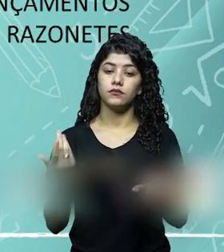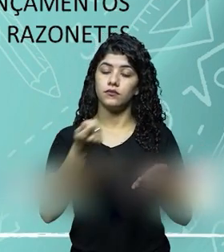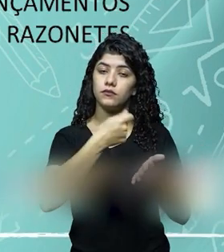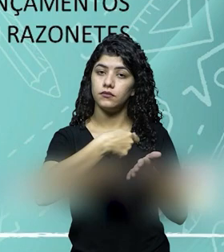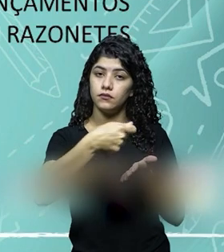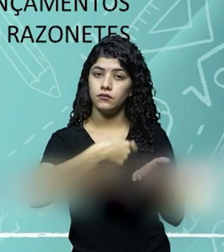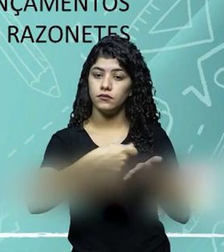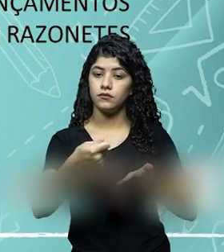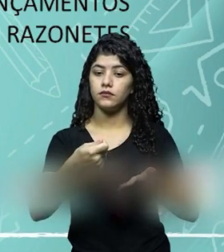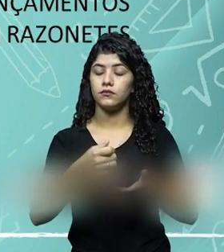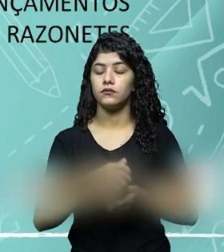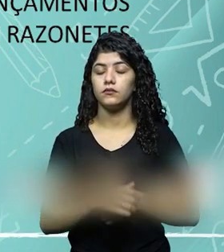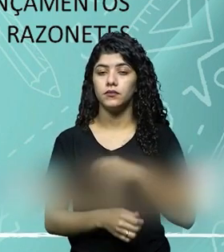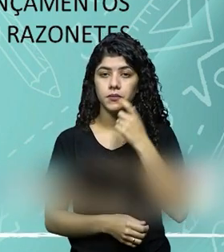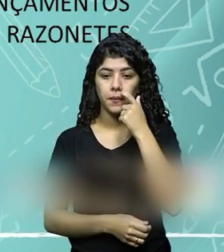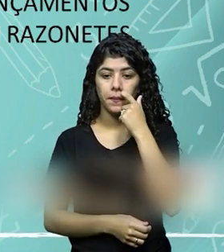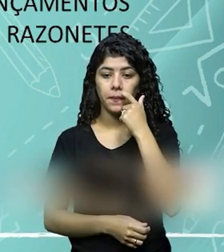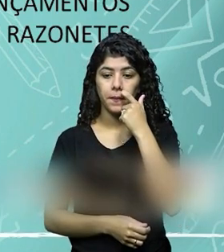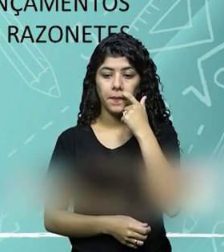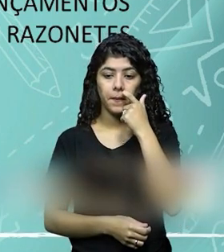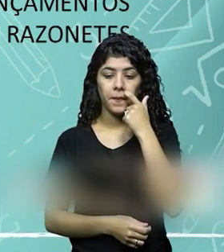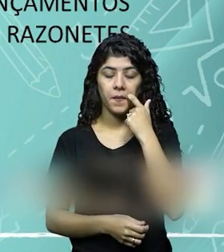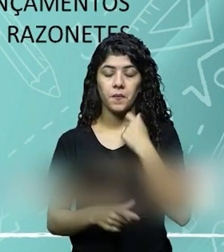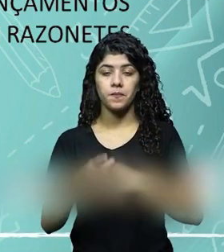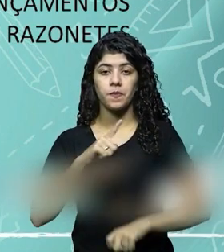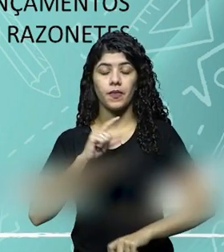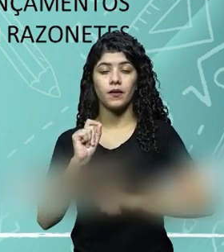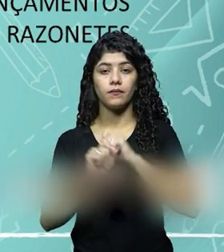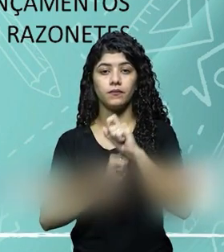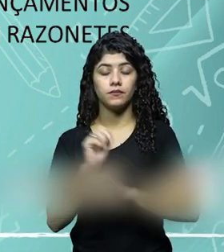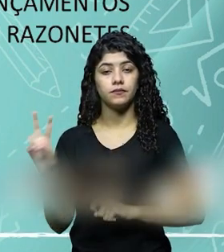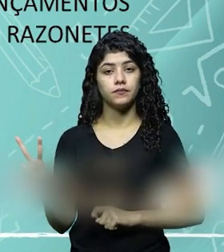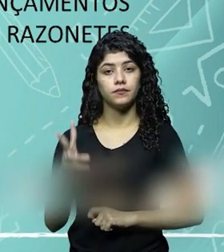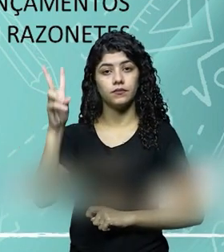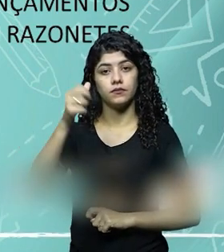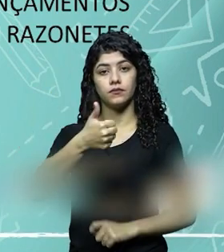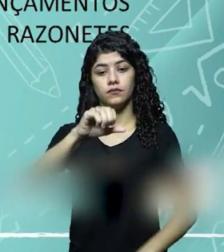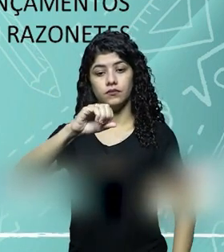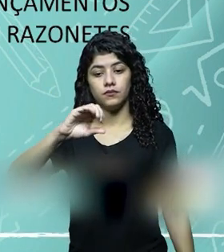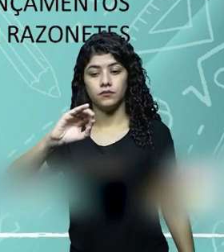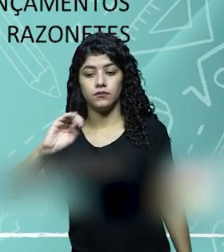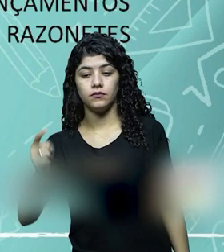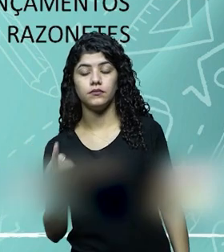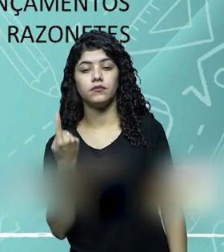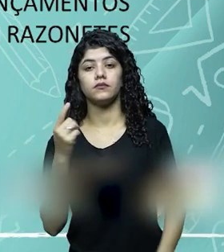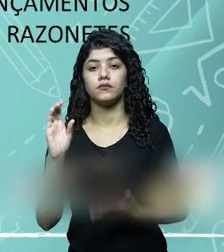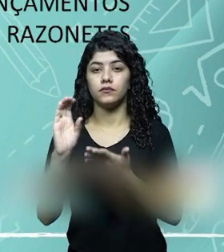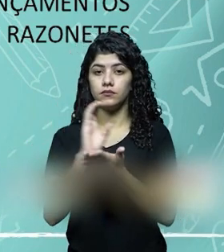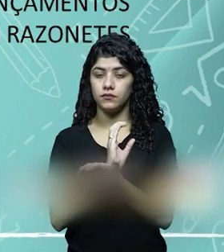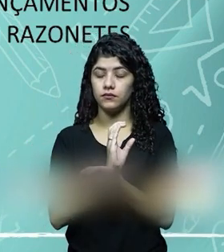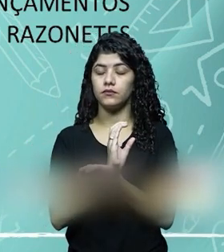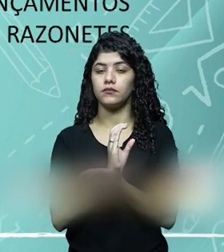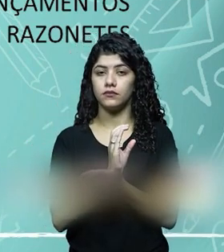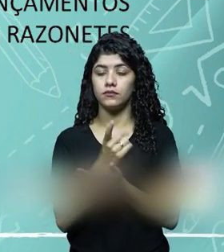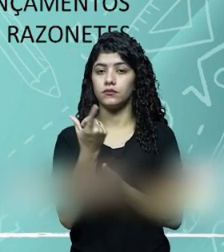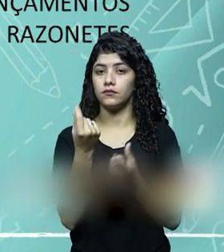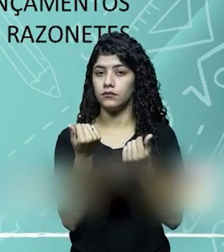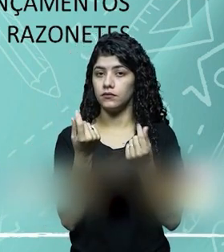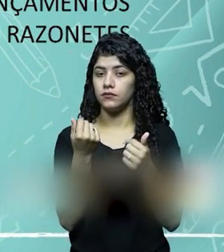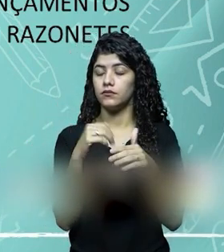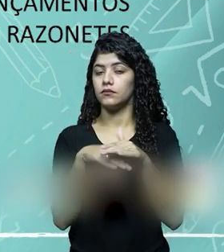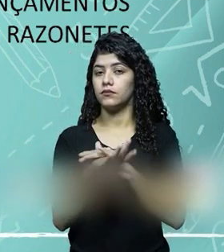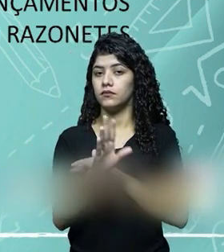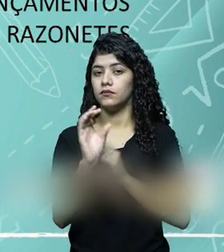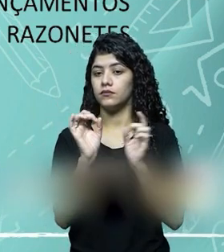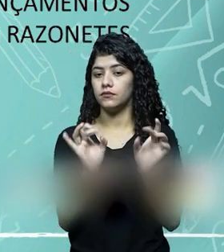quê? Foram as receitas operacionais, que é registrado no resultado, valor de 190 mil, que foi a entrada do dinheiro que